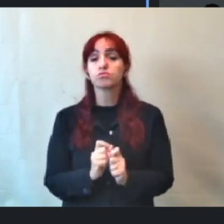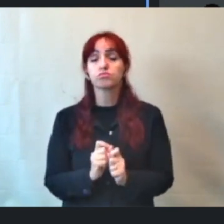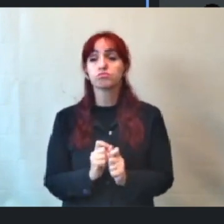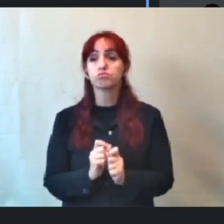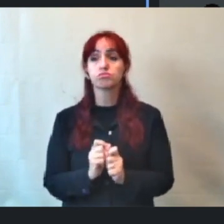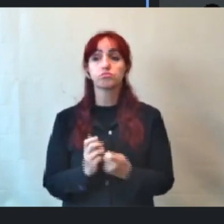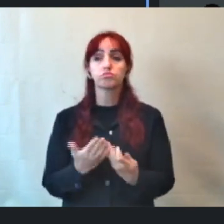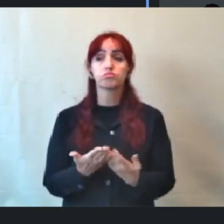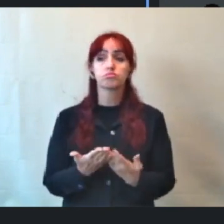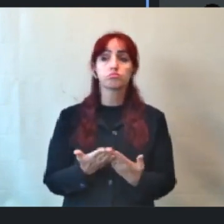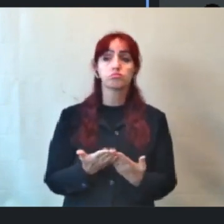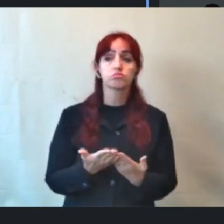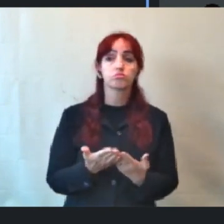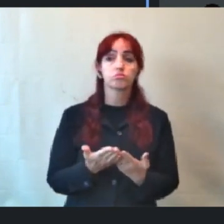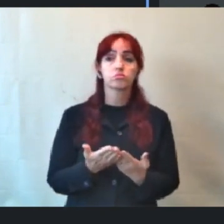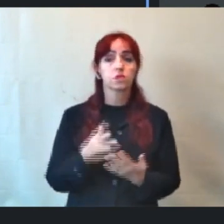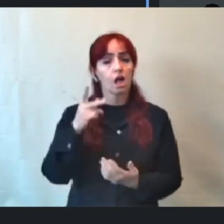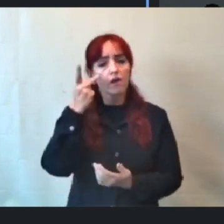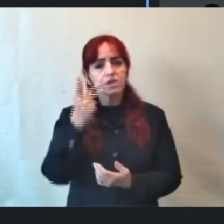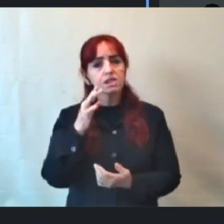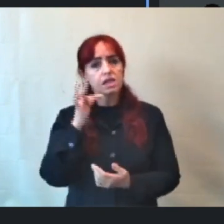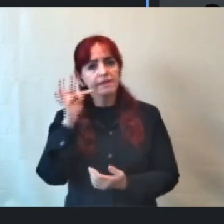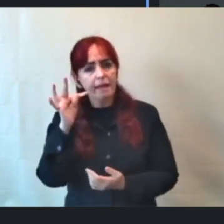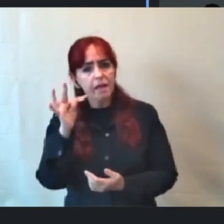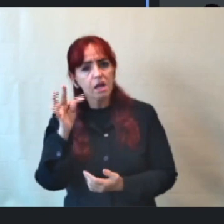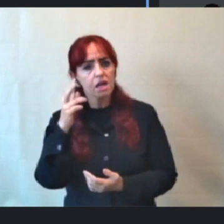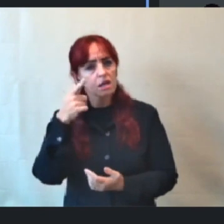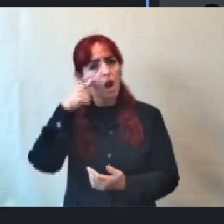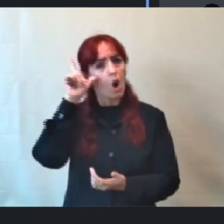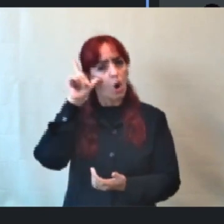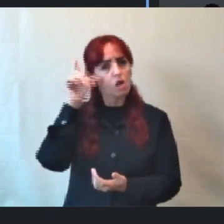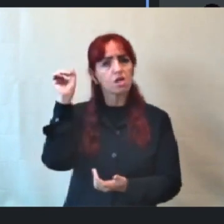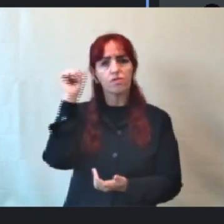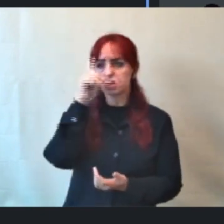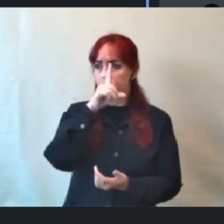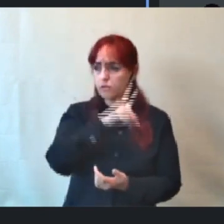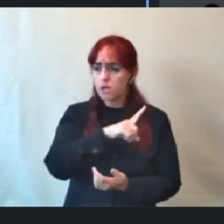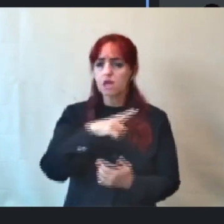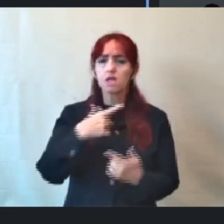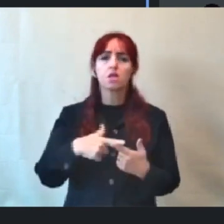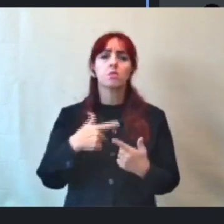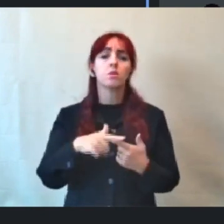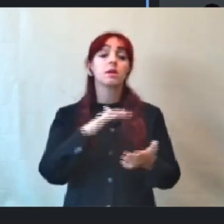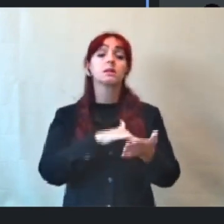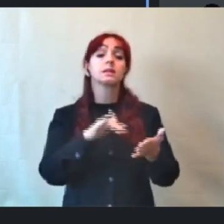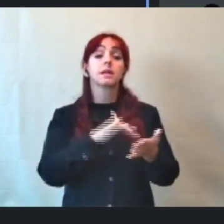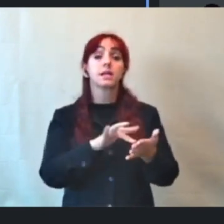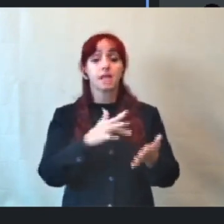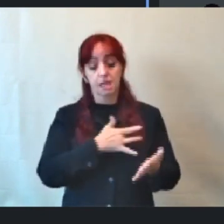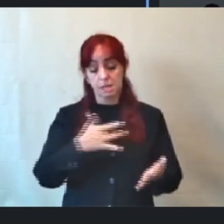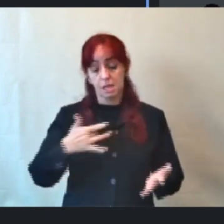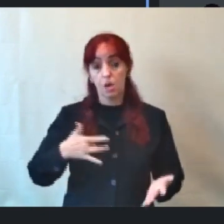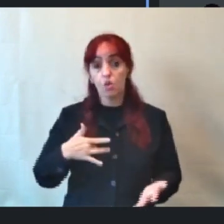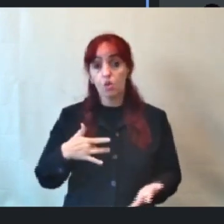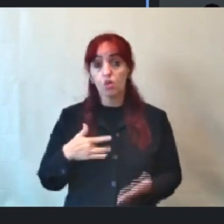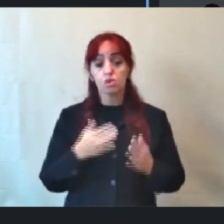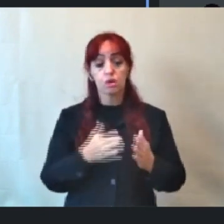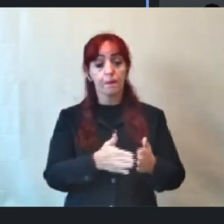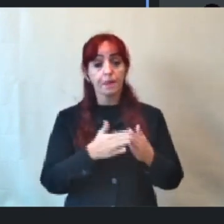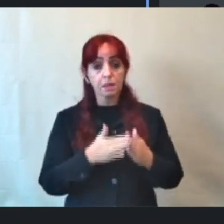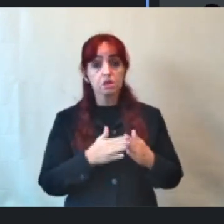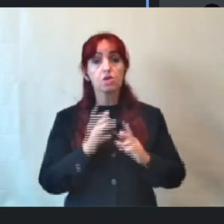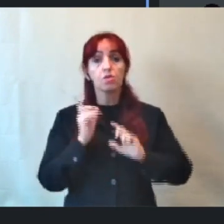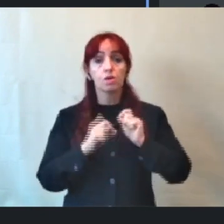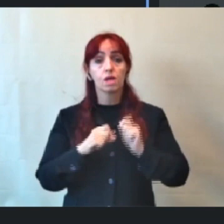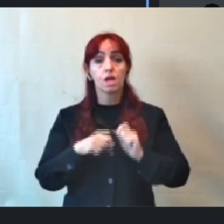visitas técnicas, ontem foi um combo de visitas técnicas que o secretário da saúde pediu que nós